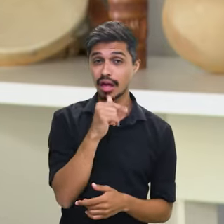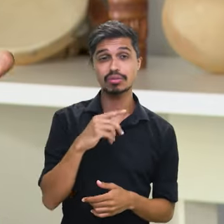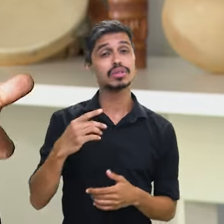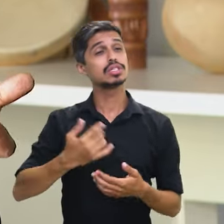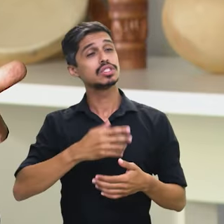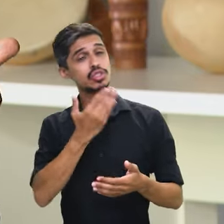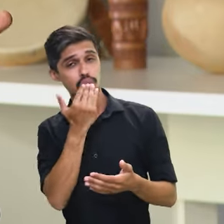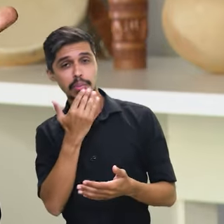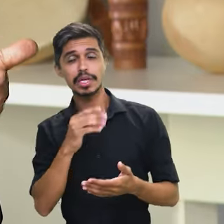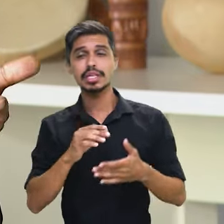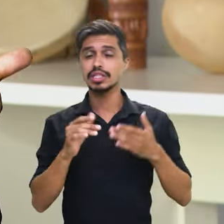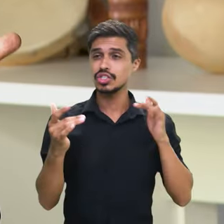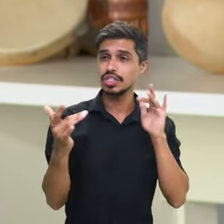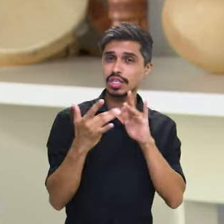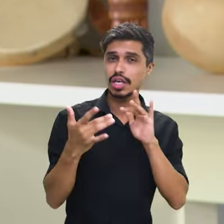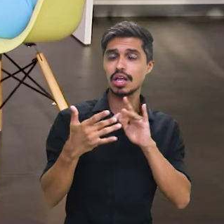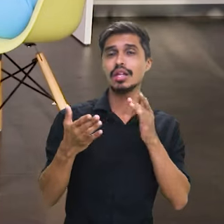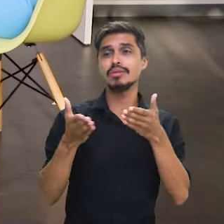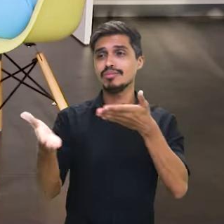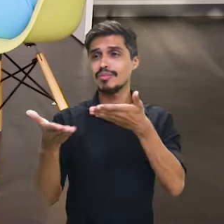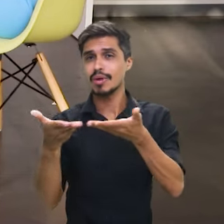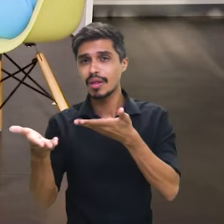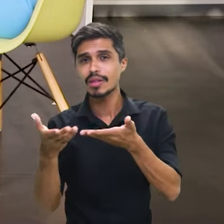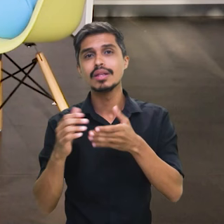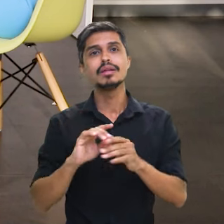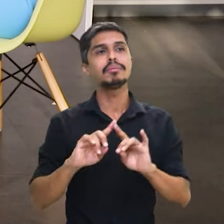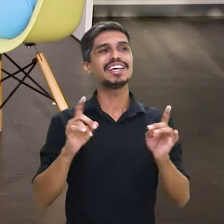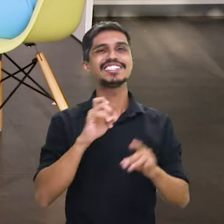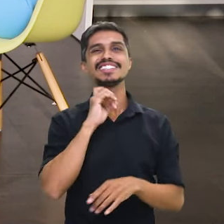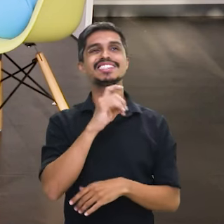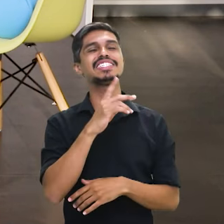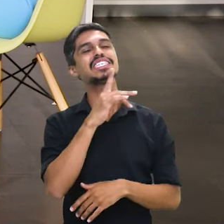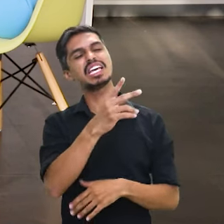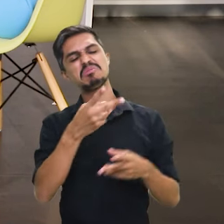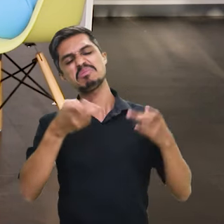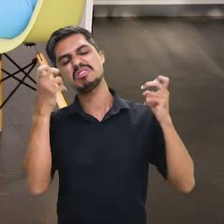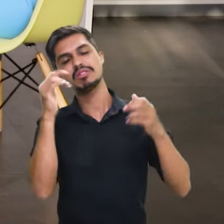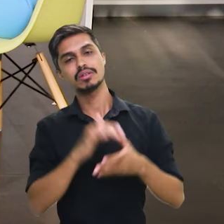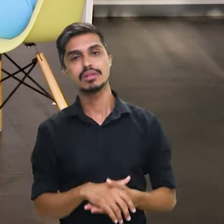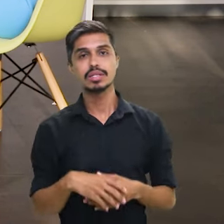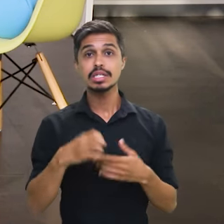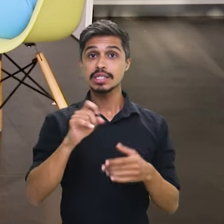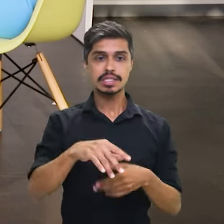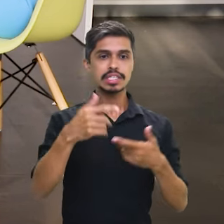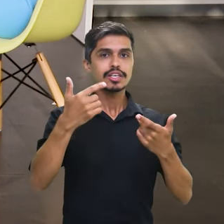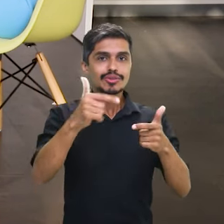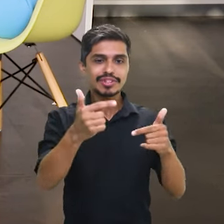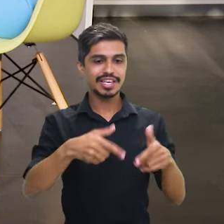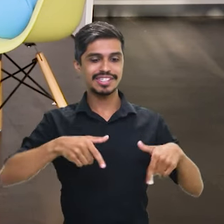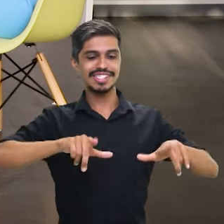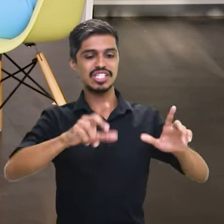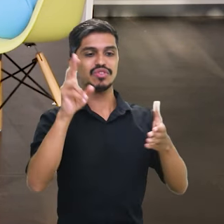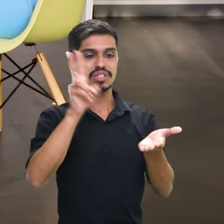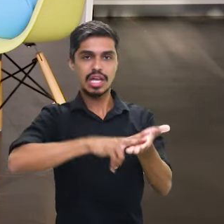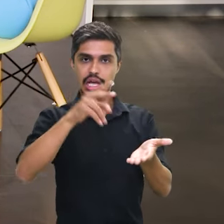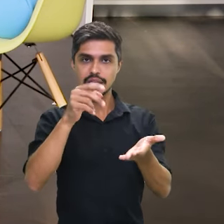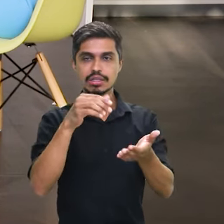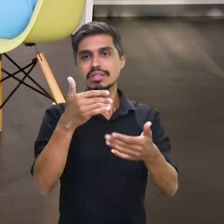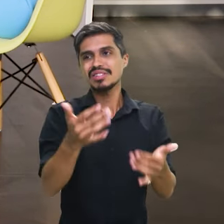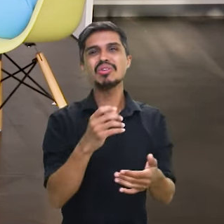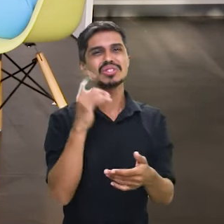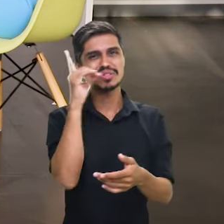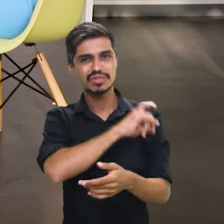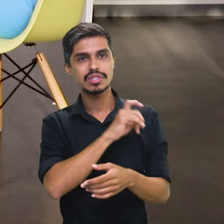água, de comida, de acesso, sem que ninguém diga nada. Com o reconhecimento, o Estado fica obrigado a dar